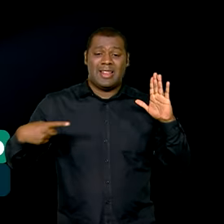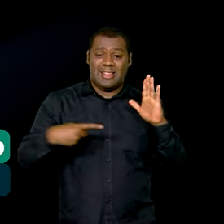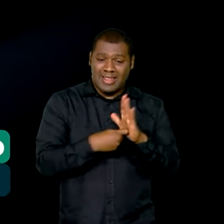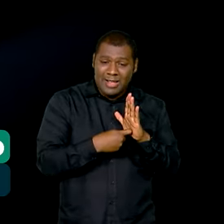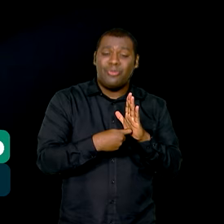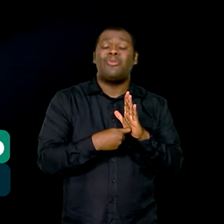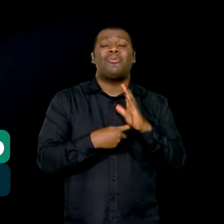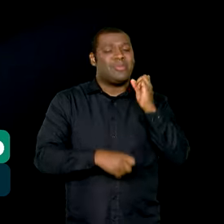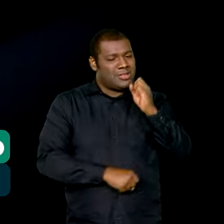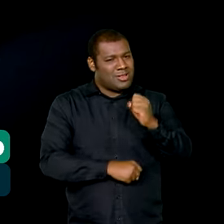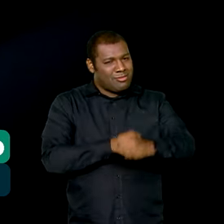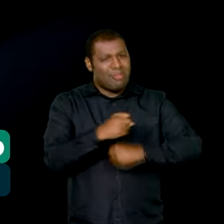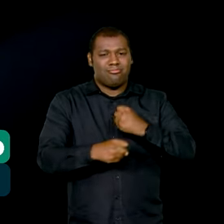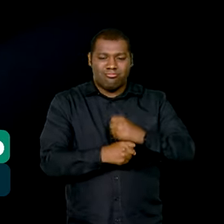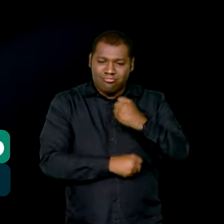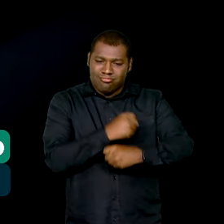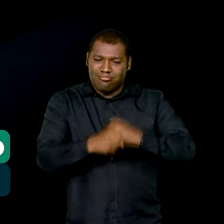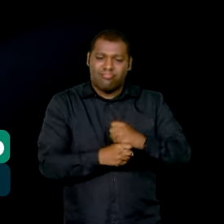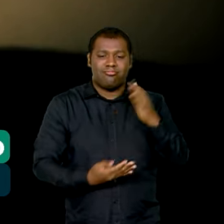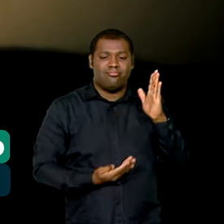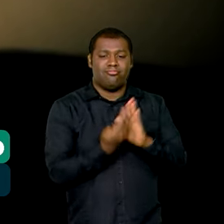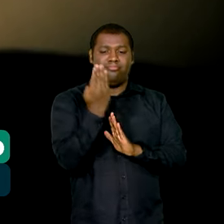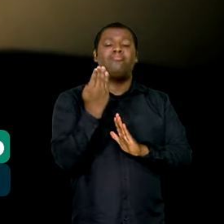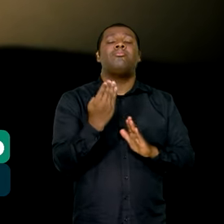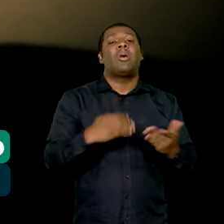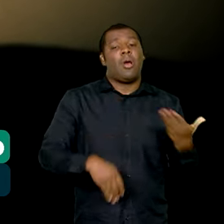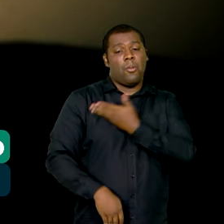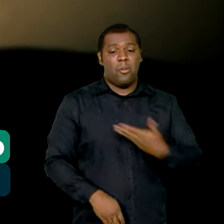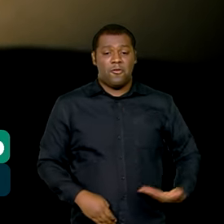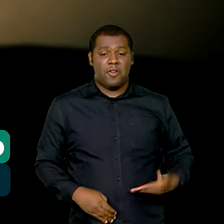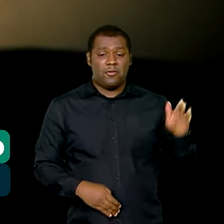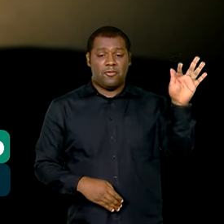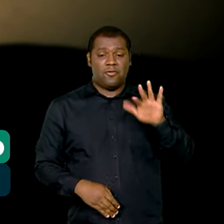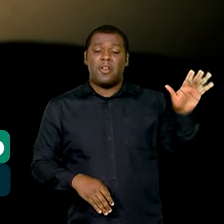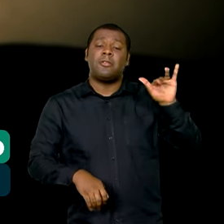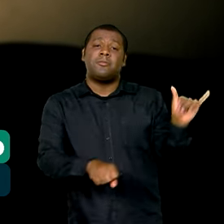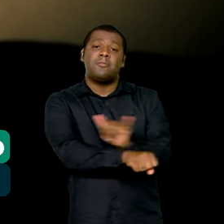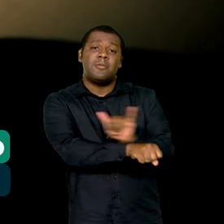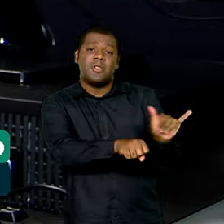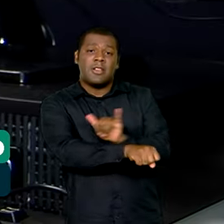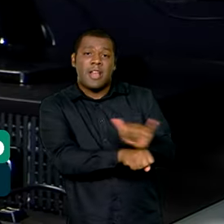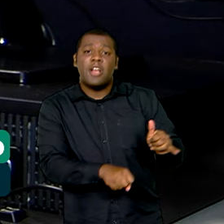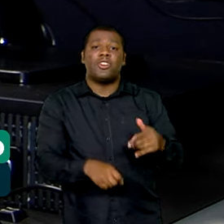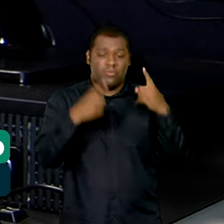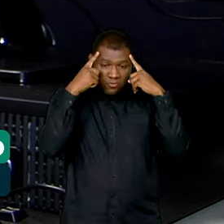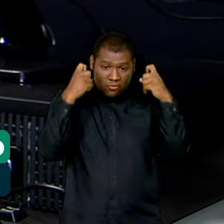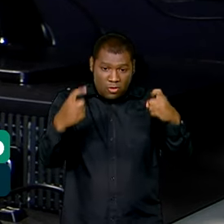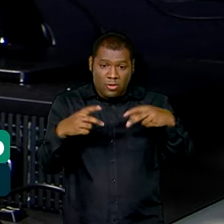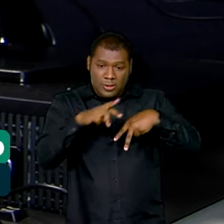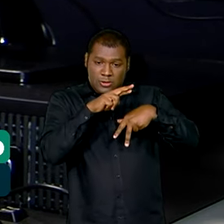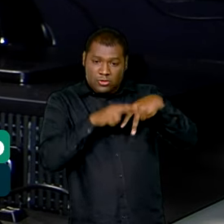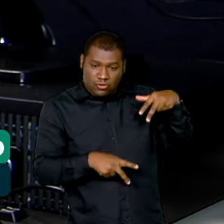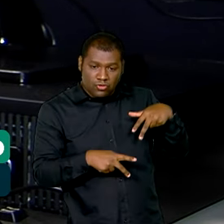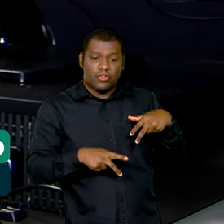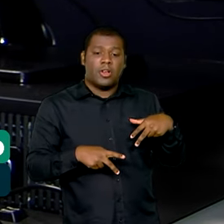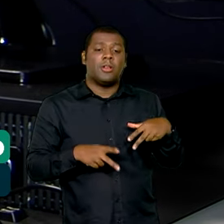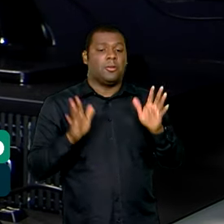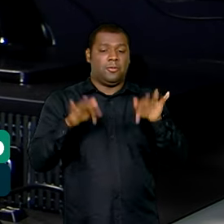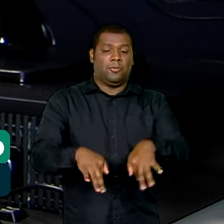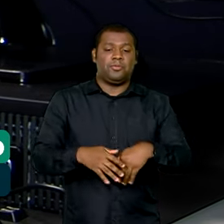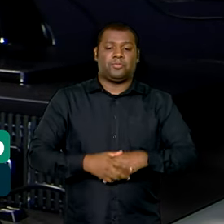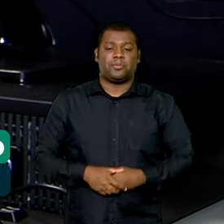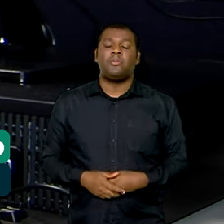atendimento é parte da estratégia do governo federal para combater a violência de gênero. E agora, o já conhecido